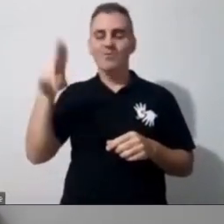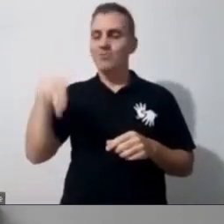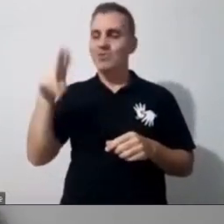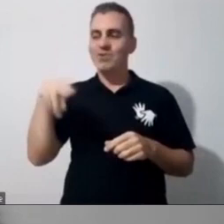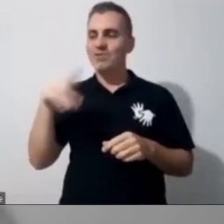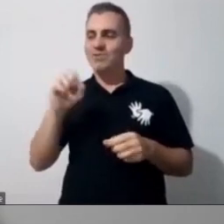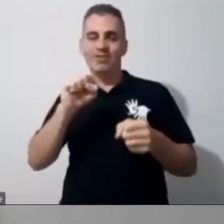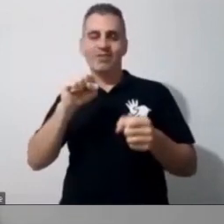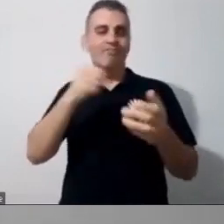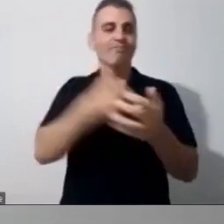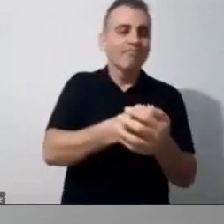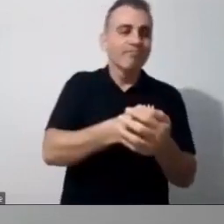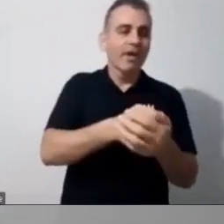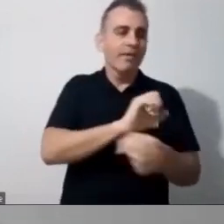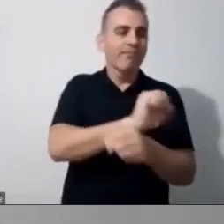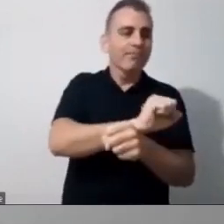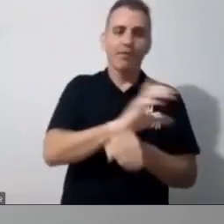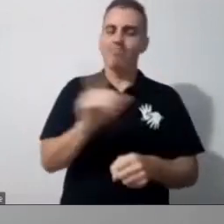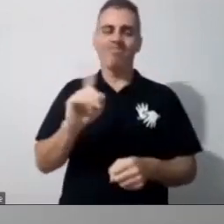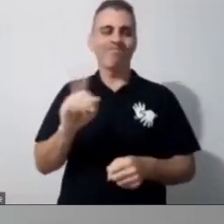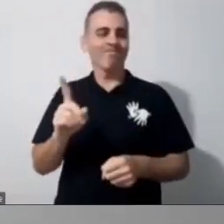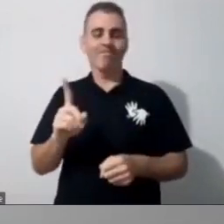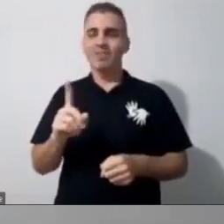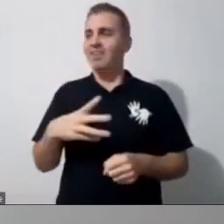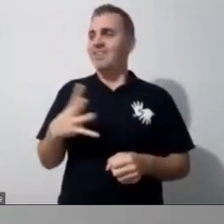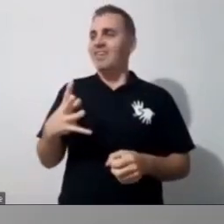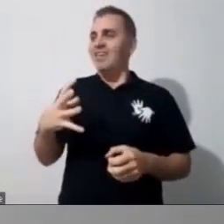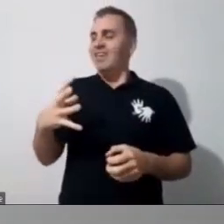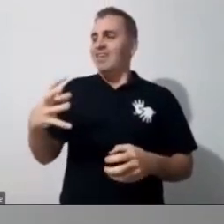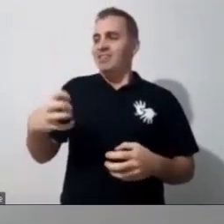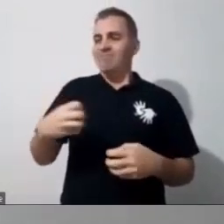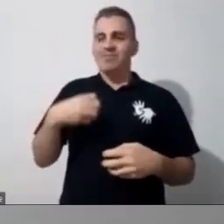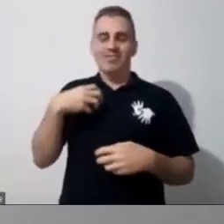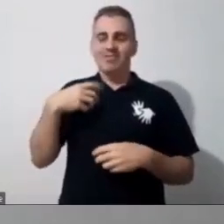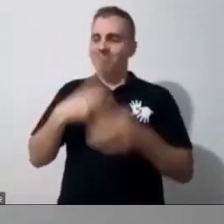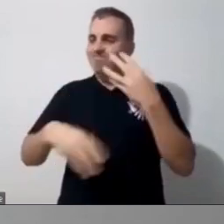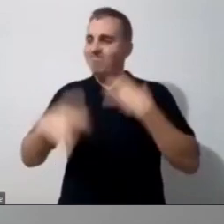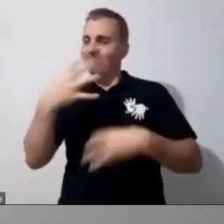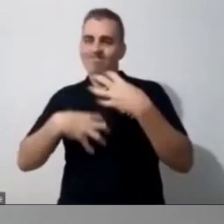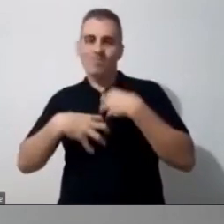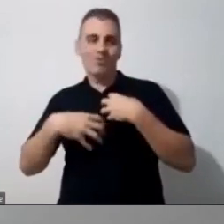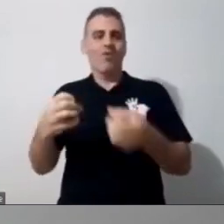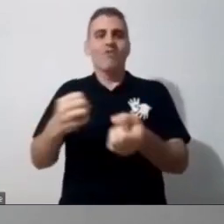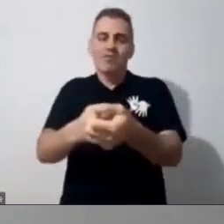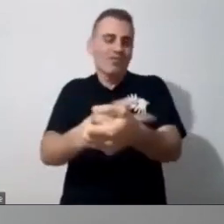coisa, assim, que ela toma conta da gente e a gente não quer parar. Assim, ó, se tu for nomear cada